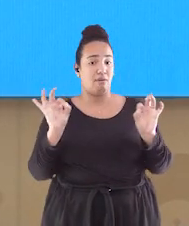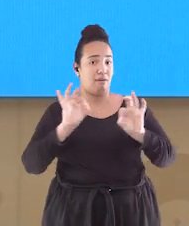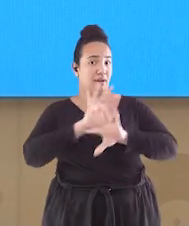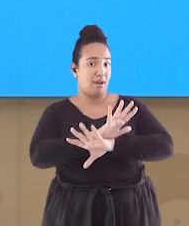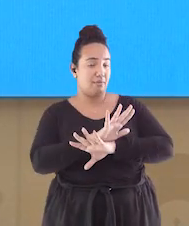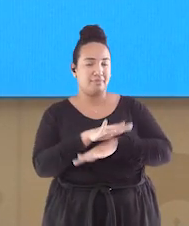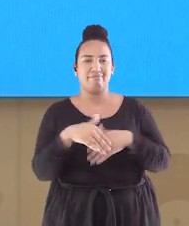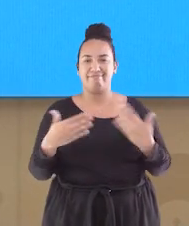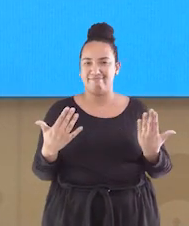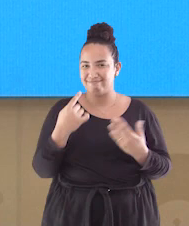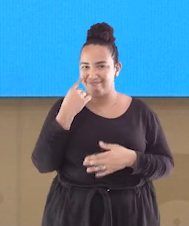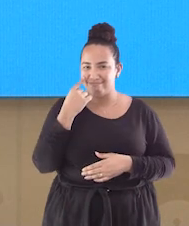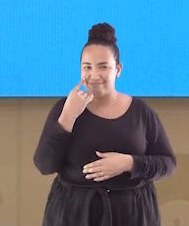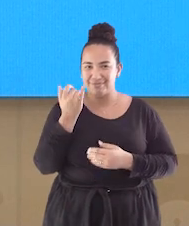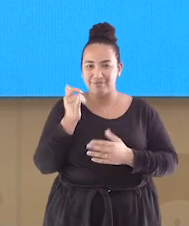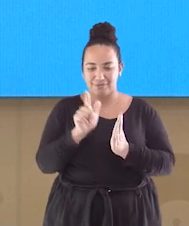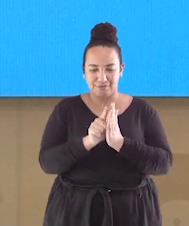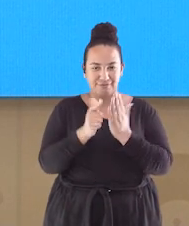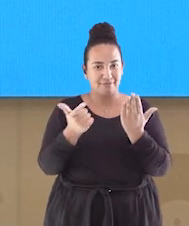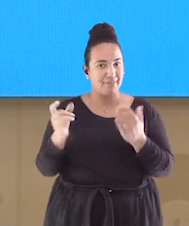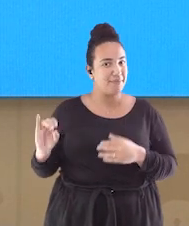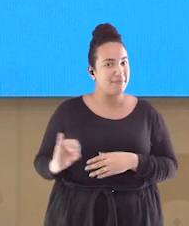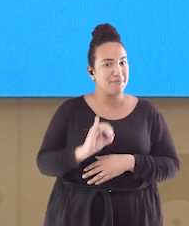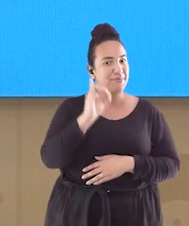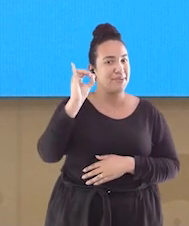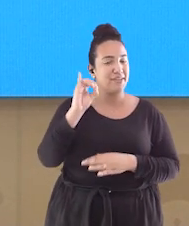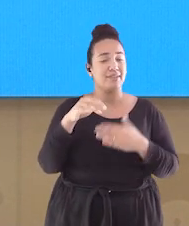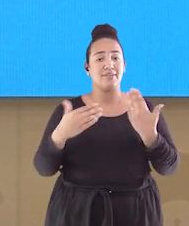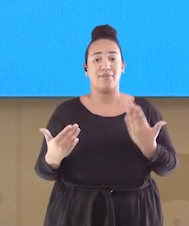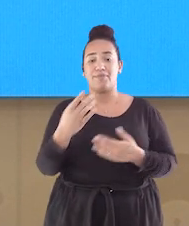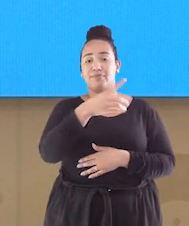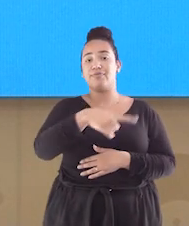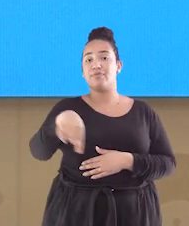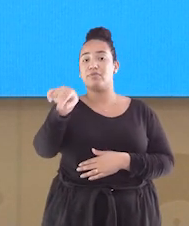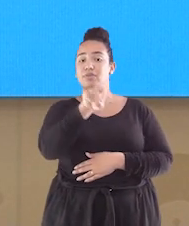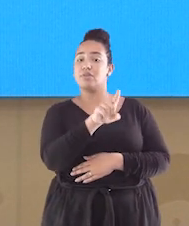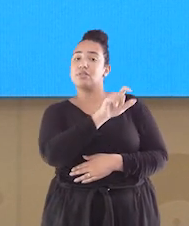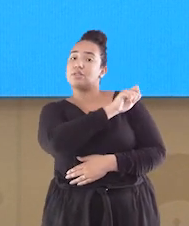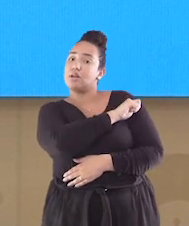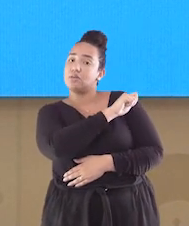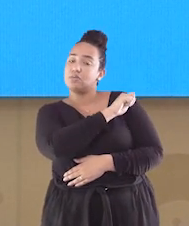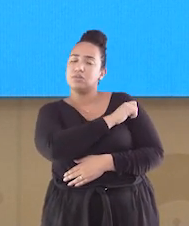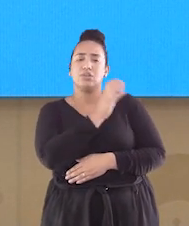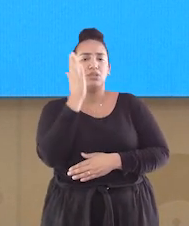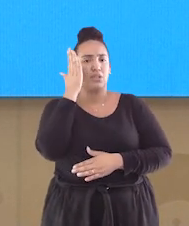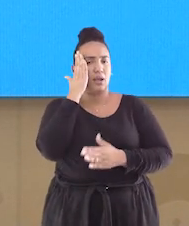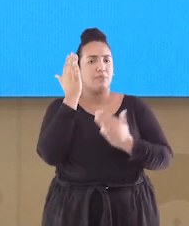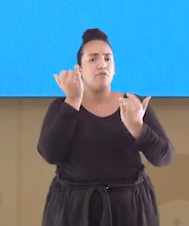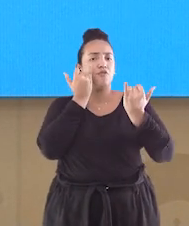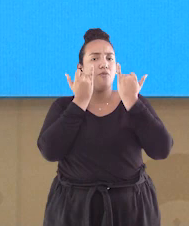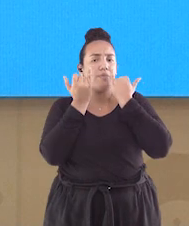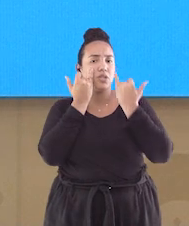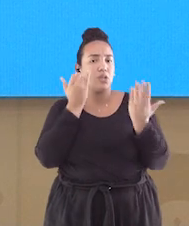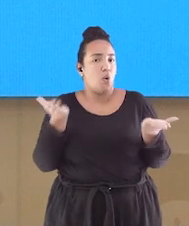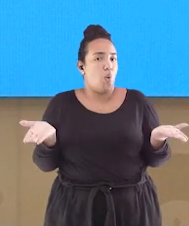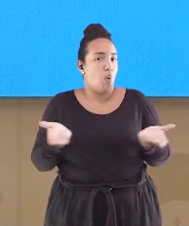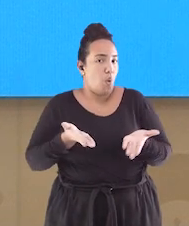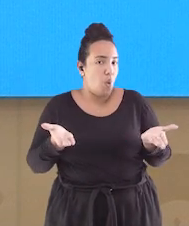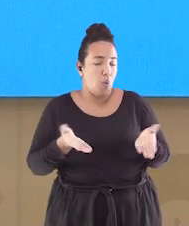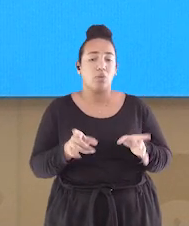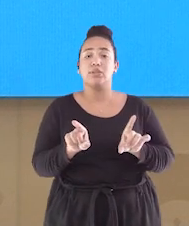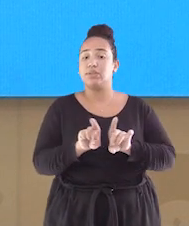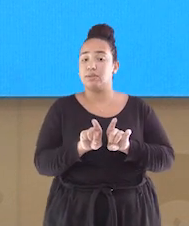como o jornal é importante? A partir dele, você, estudante, tem acesso a notícias atuais e, dessa